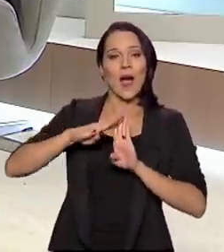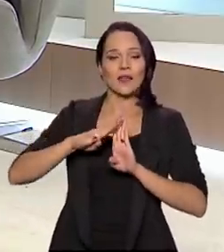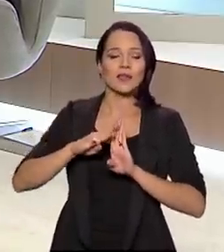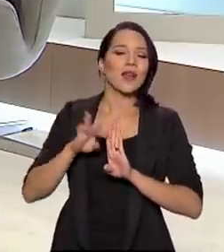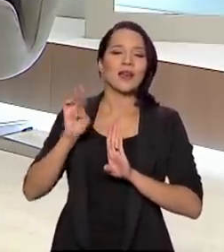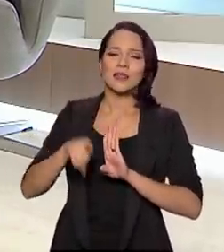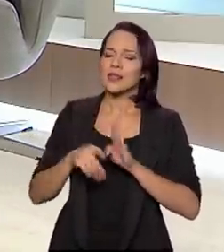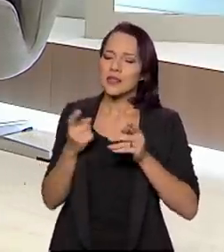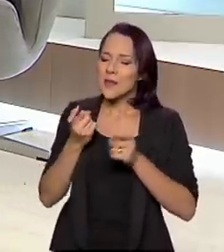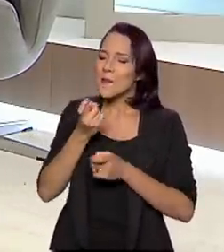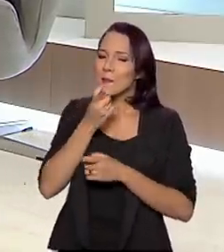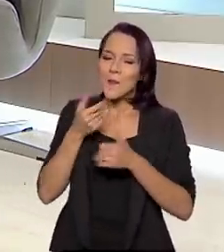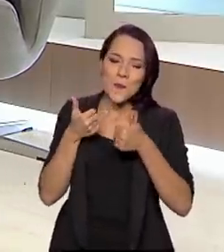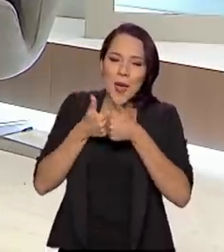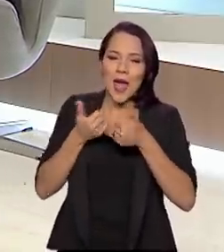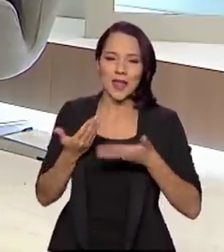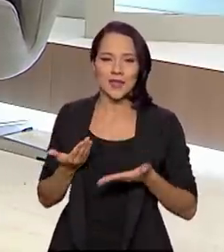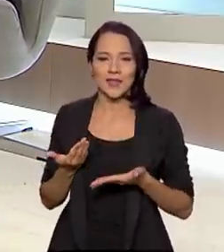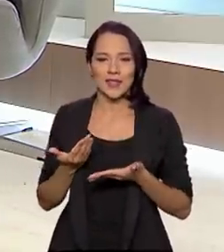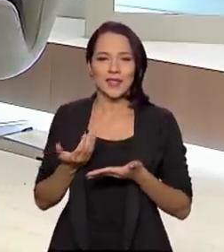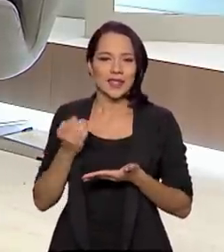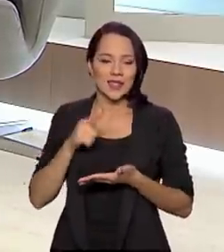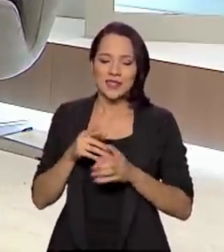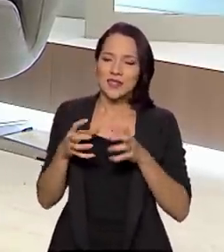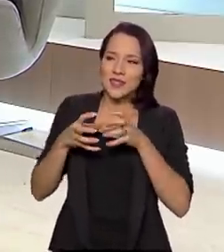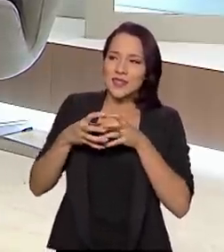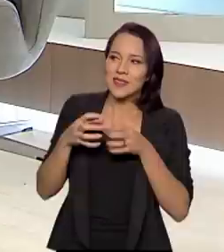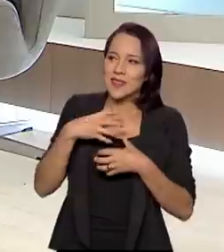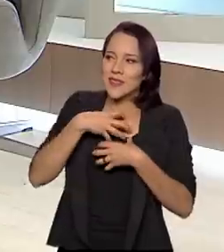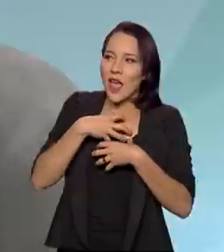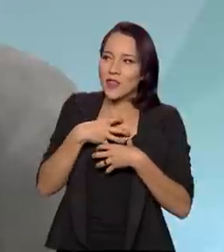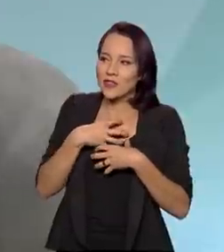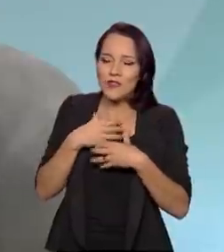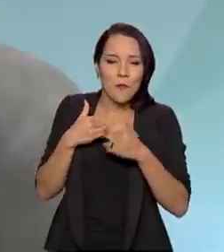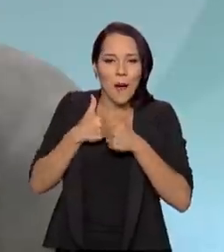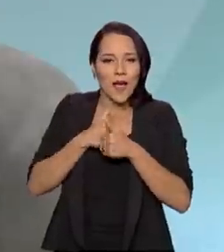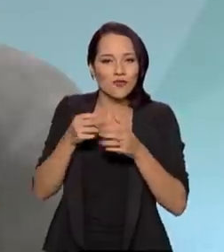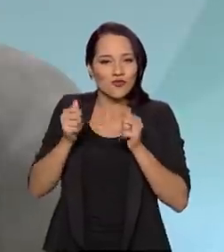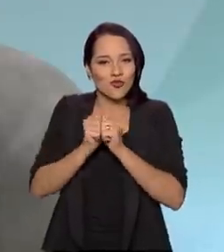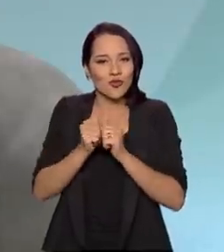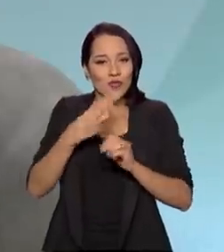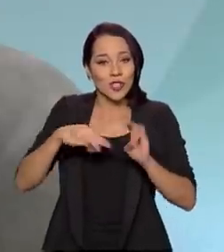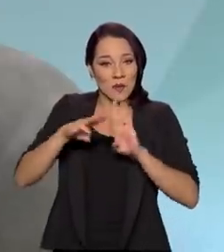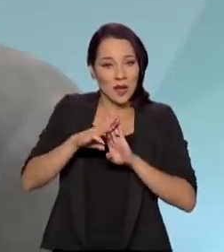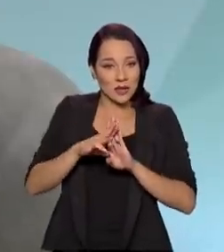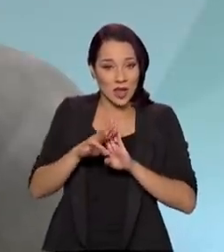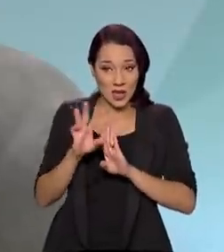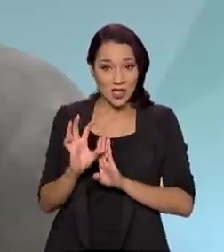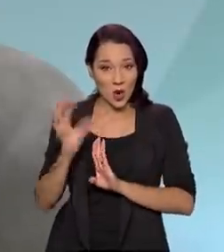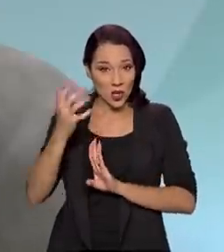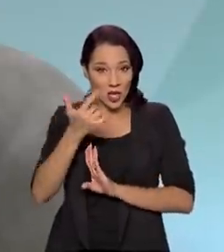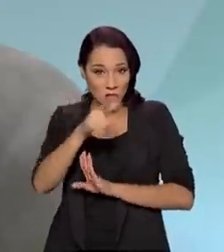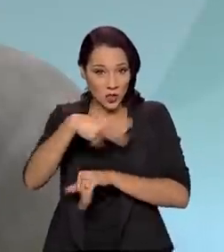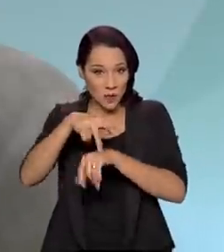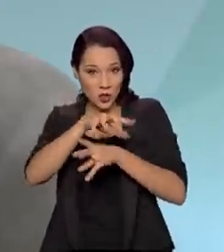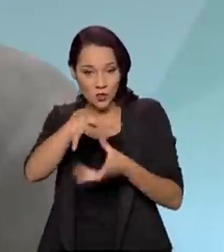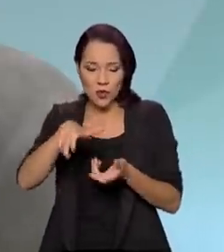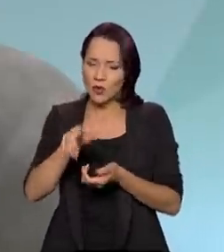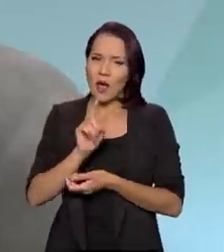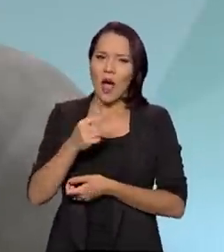muito próxima. Elas se sentem próximas das Forças Armadas. Isso não acontece em todos os países do mundo. Mas no Brasil, isso aí é